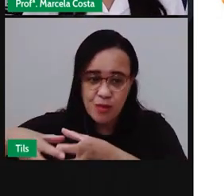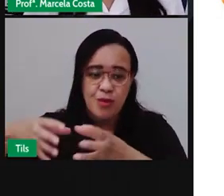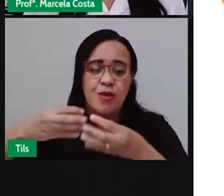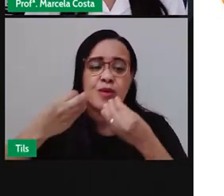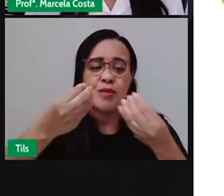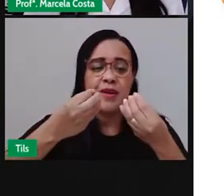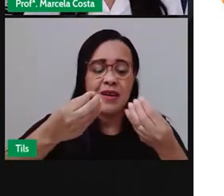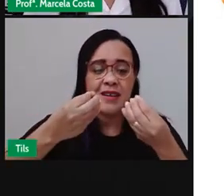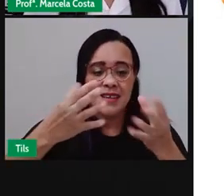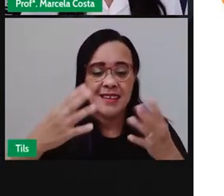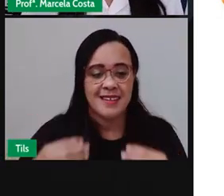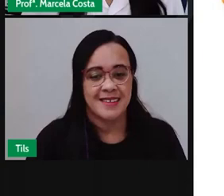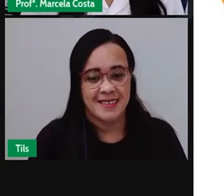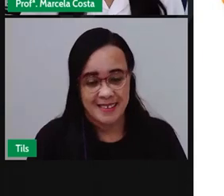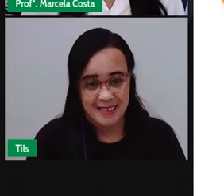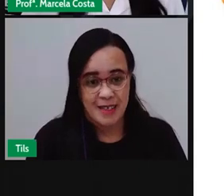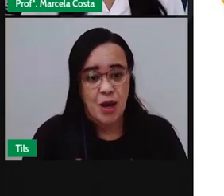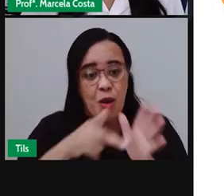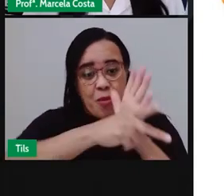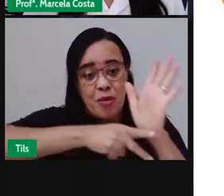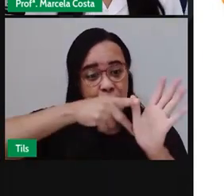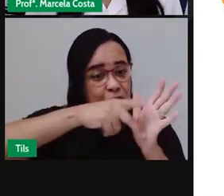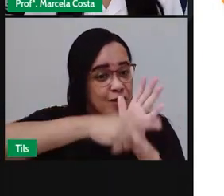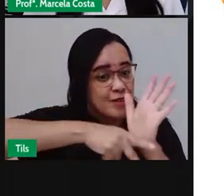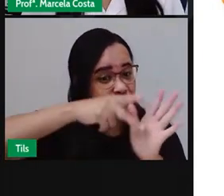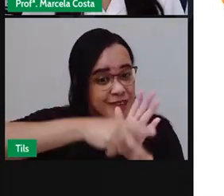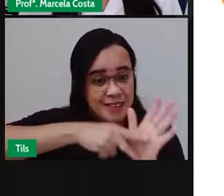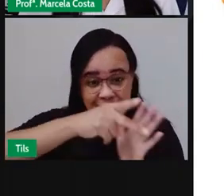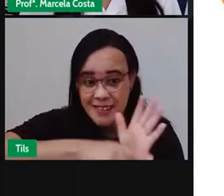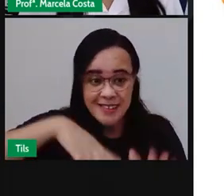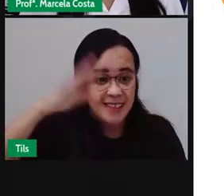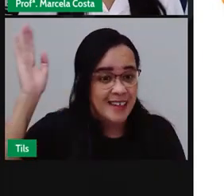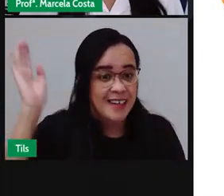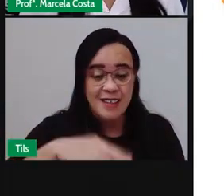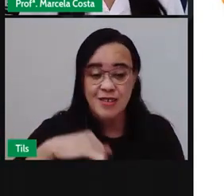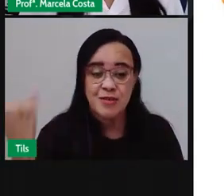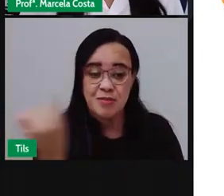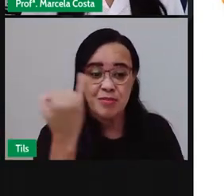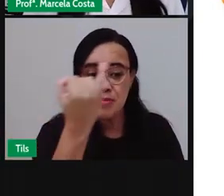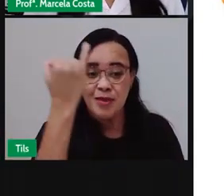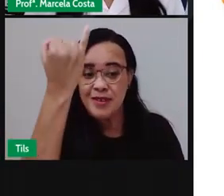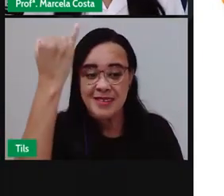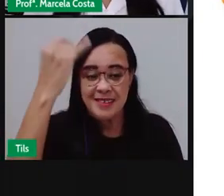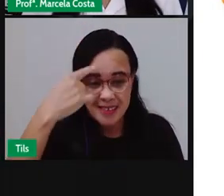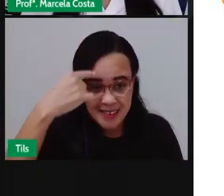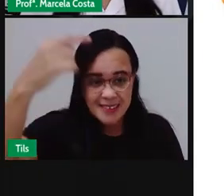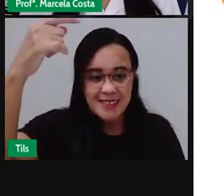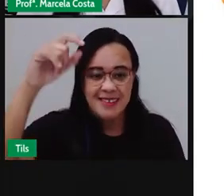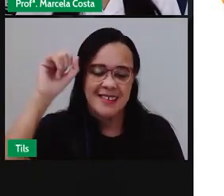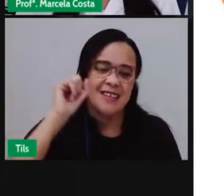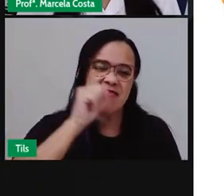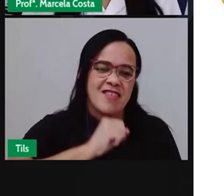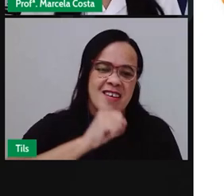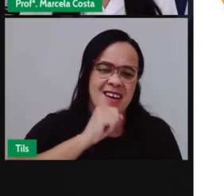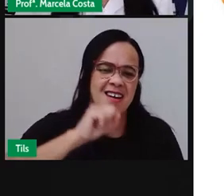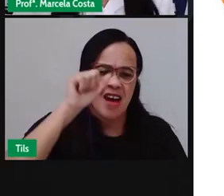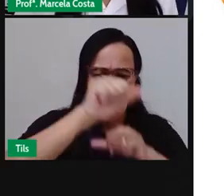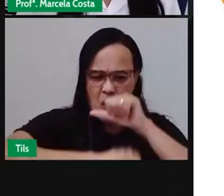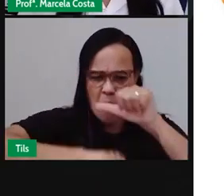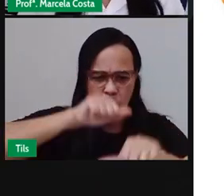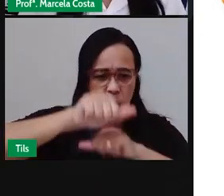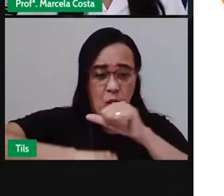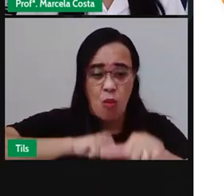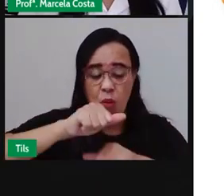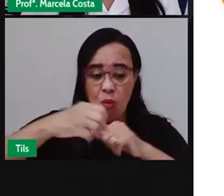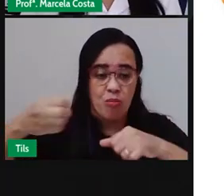alavancar um projeto de reciclagem do lixo de uma coleta seletiva do lixo